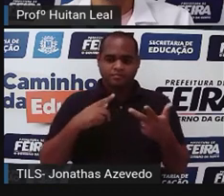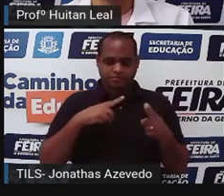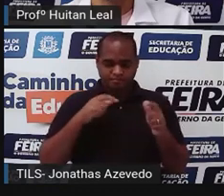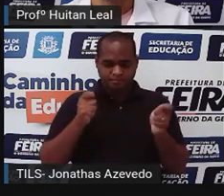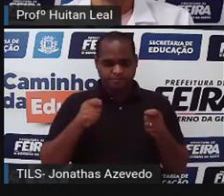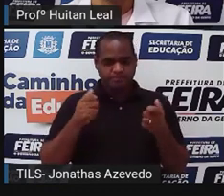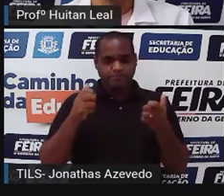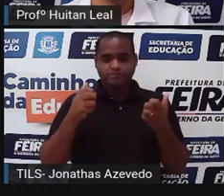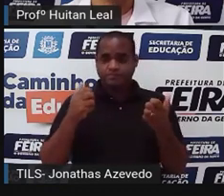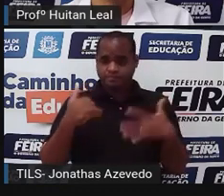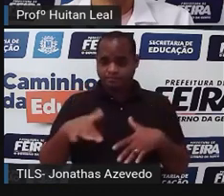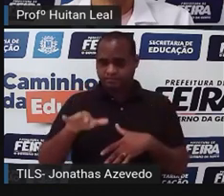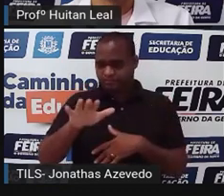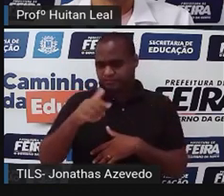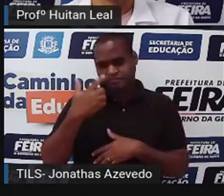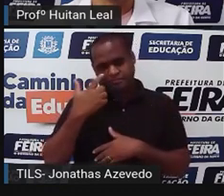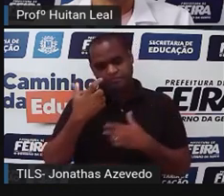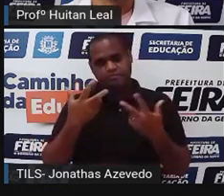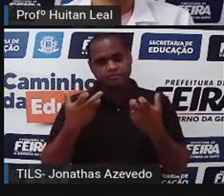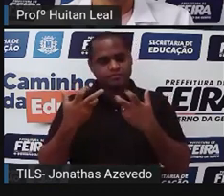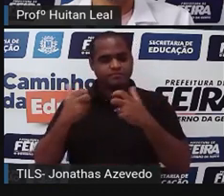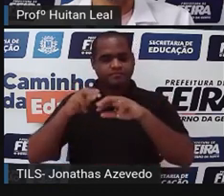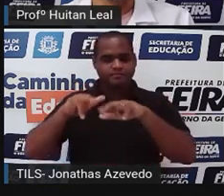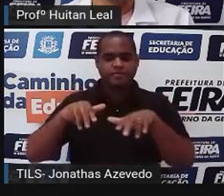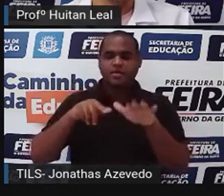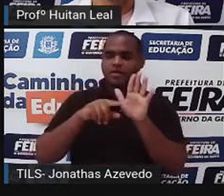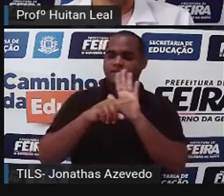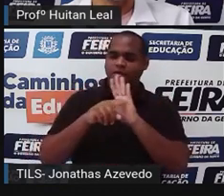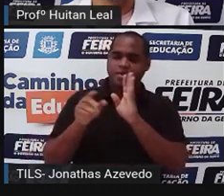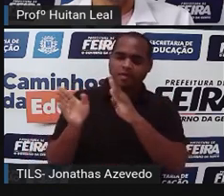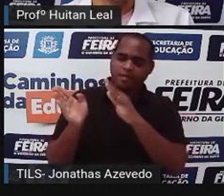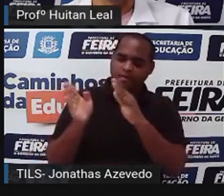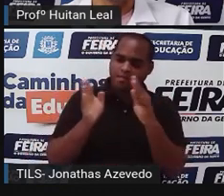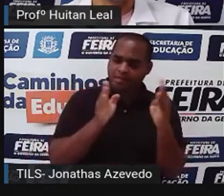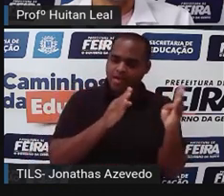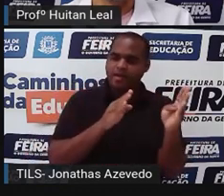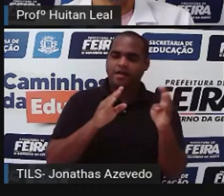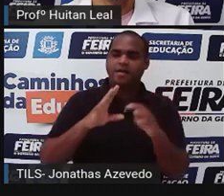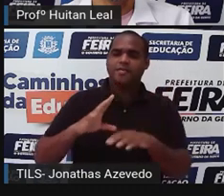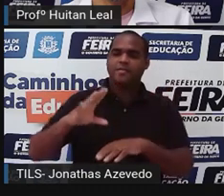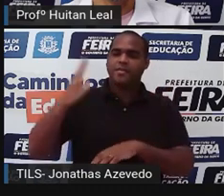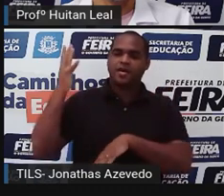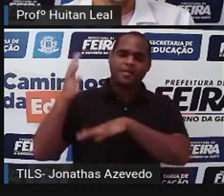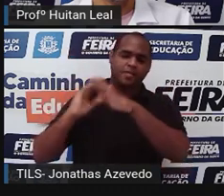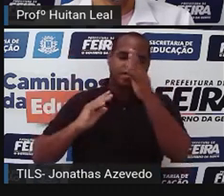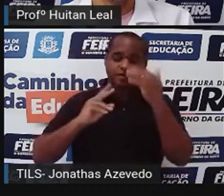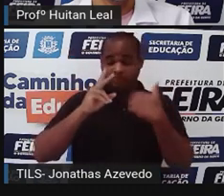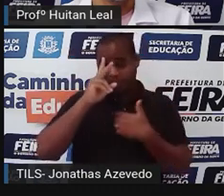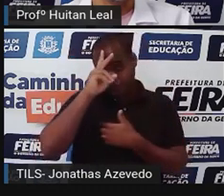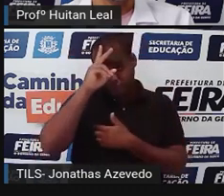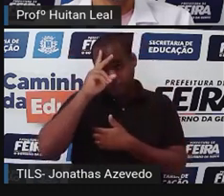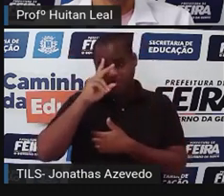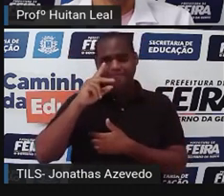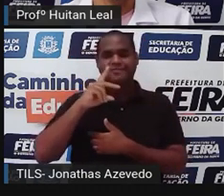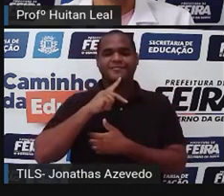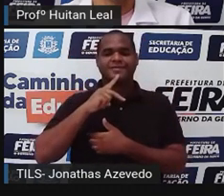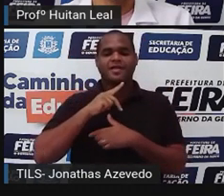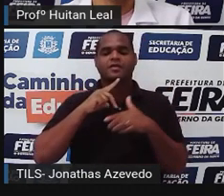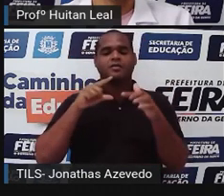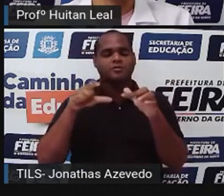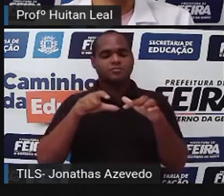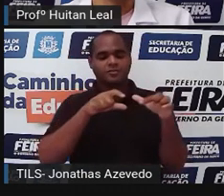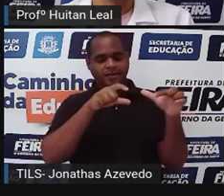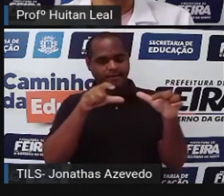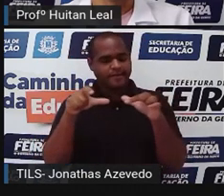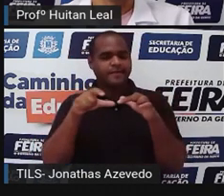pensando e observando esses filmes, o acontecem neles, suas histórias, os ambientes onde